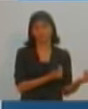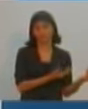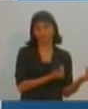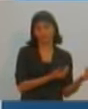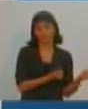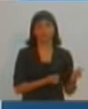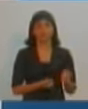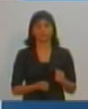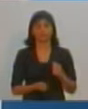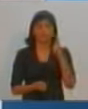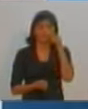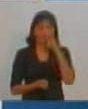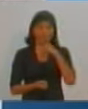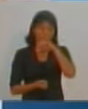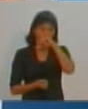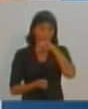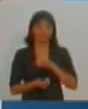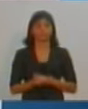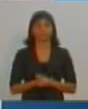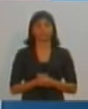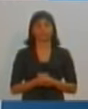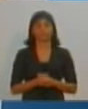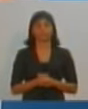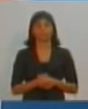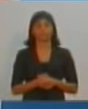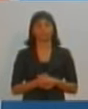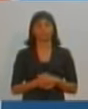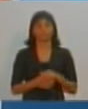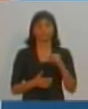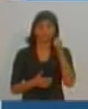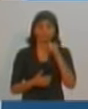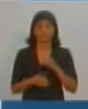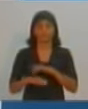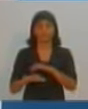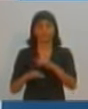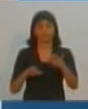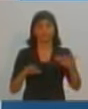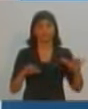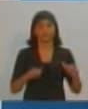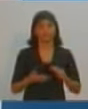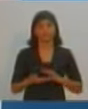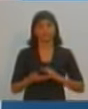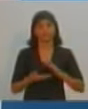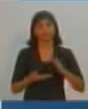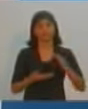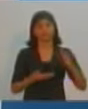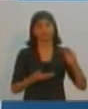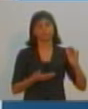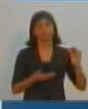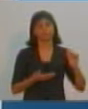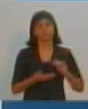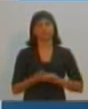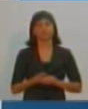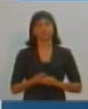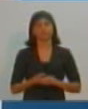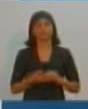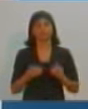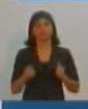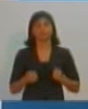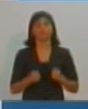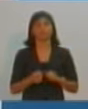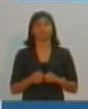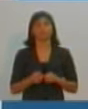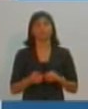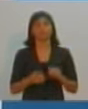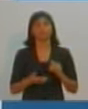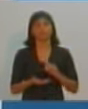Fortalecer toda essa cadeia, essa rede de atendimento foi um esforço da nossa atuação frente à